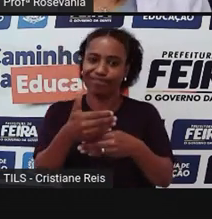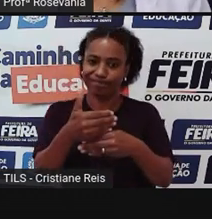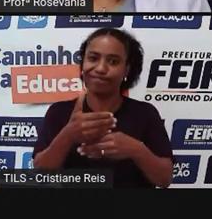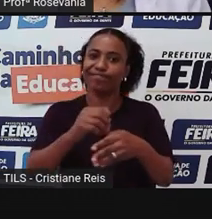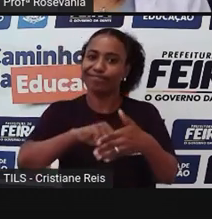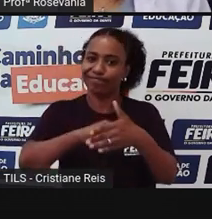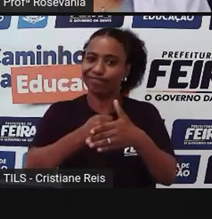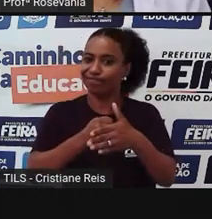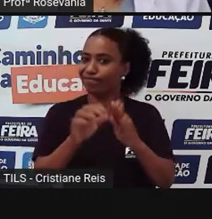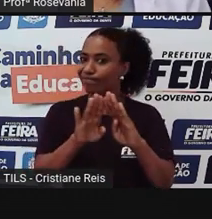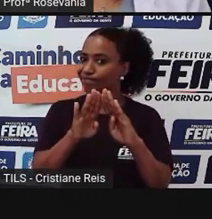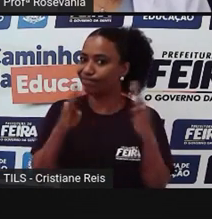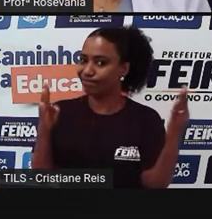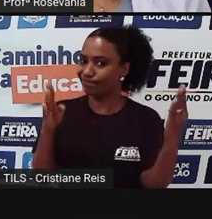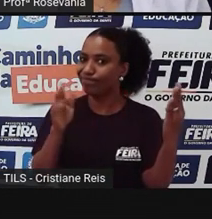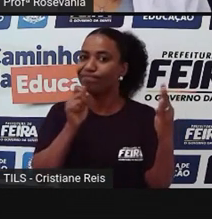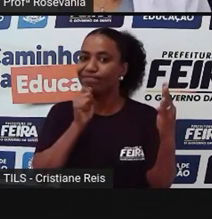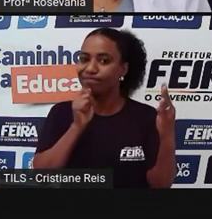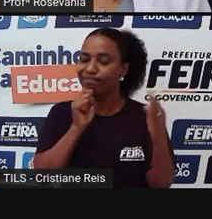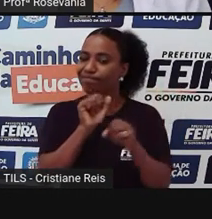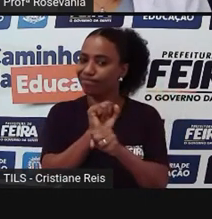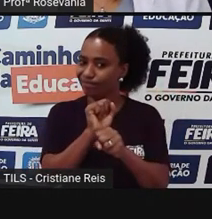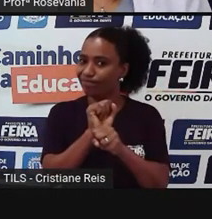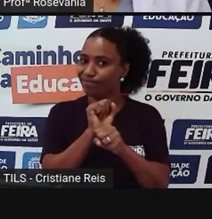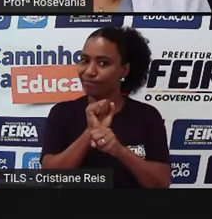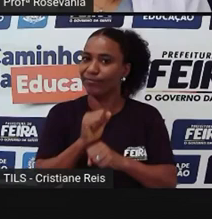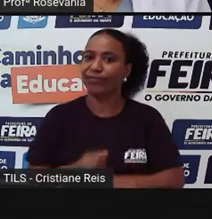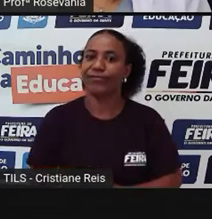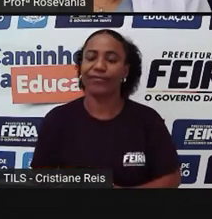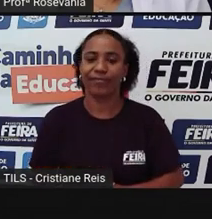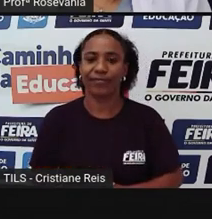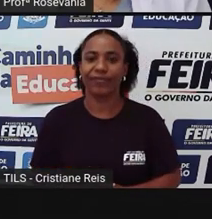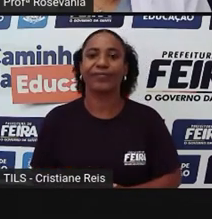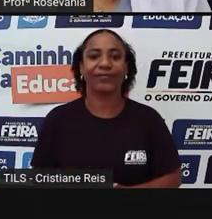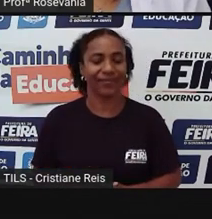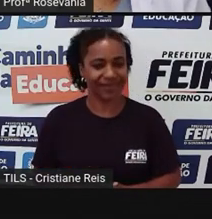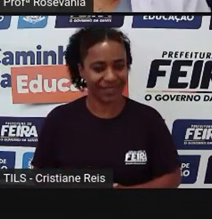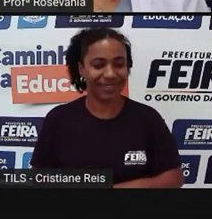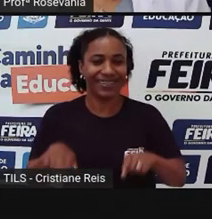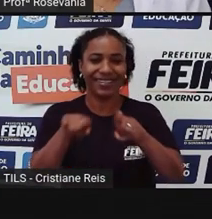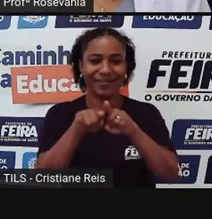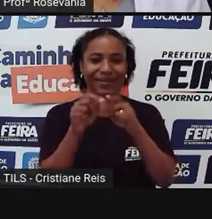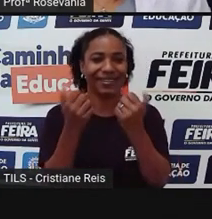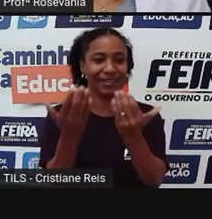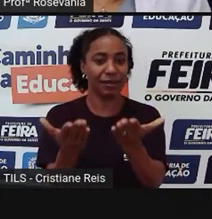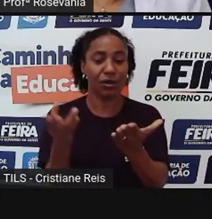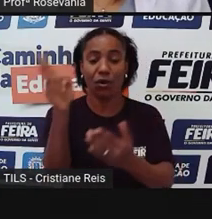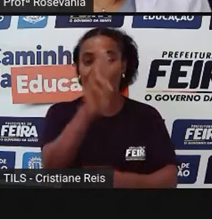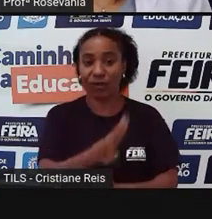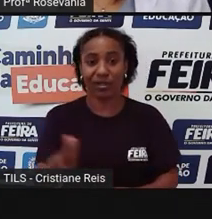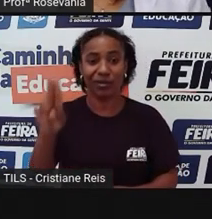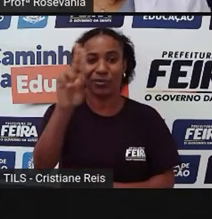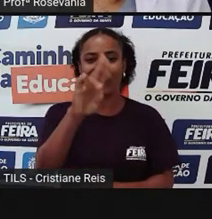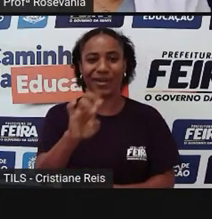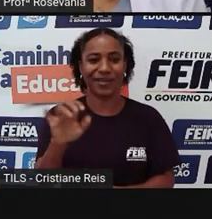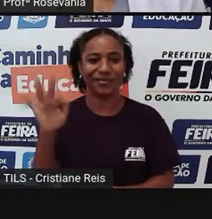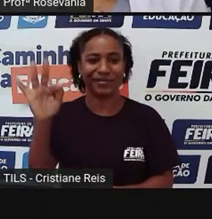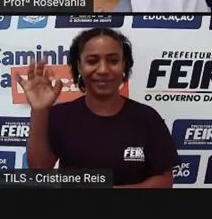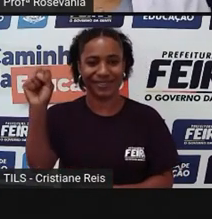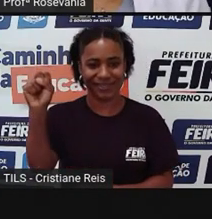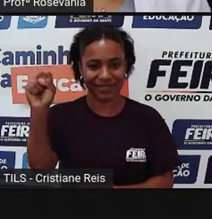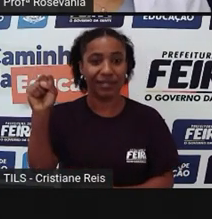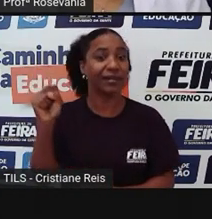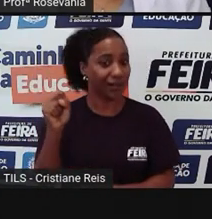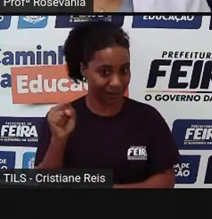eles ainda não estejam abertos, né. A nossa instituição, aquele de UEPES, que durante muito tempo só tinha ela, né,